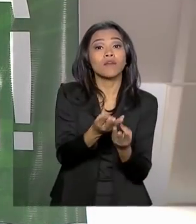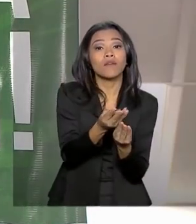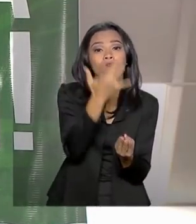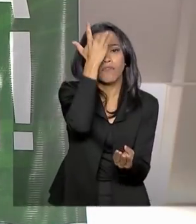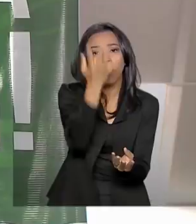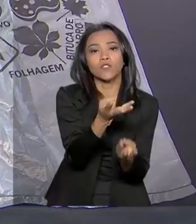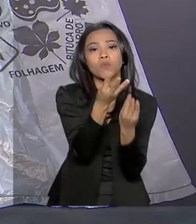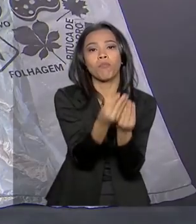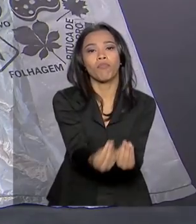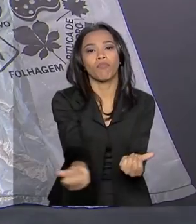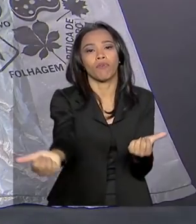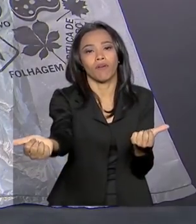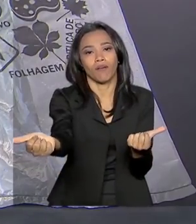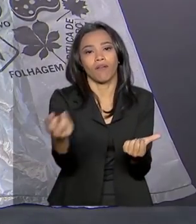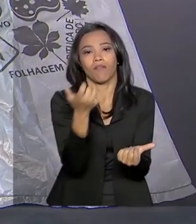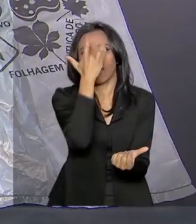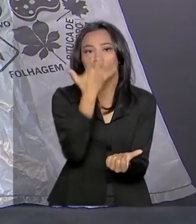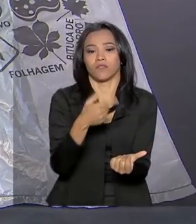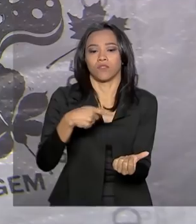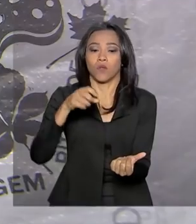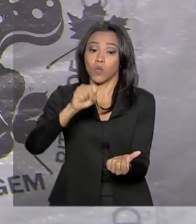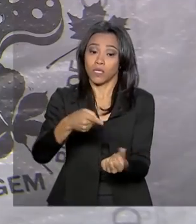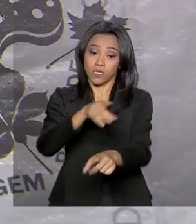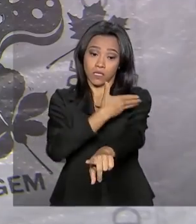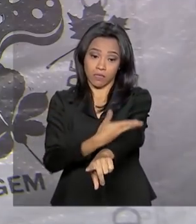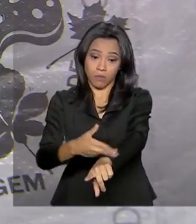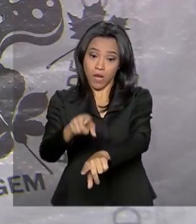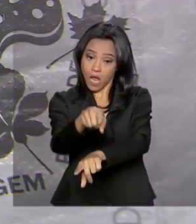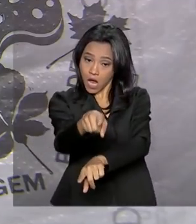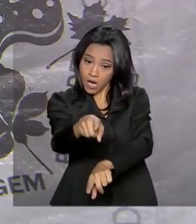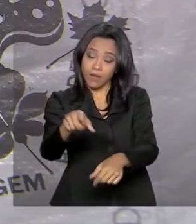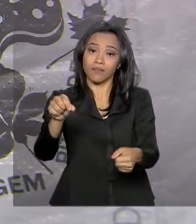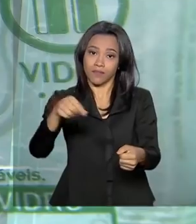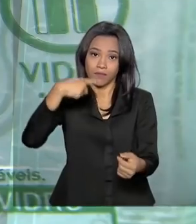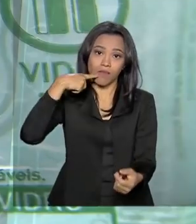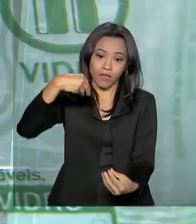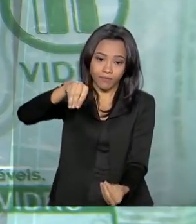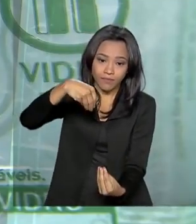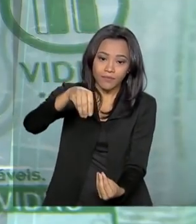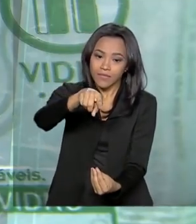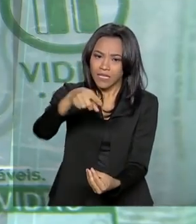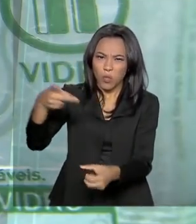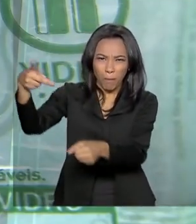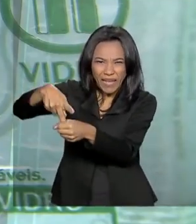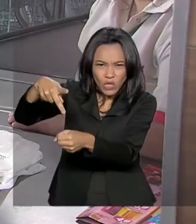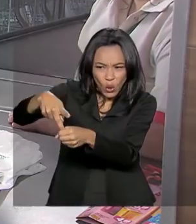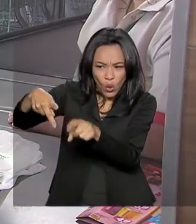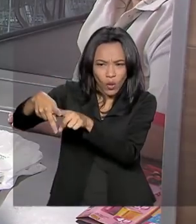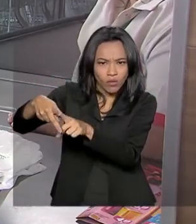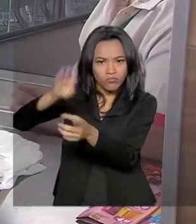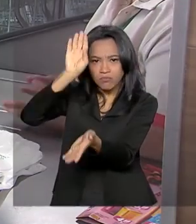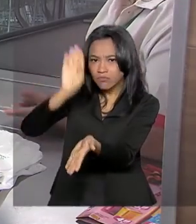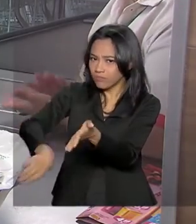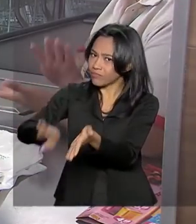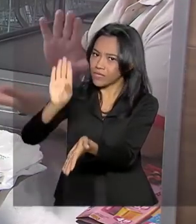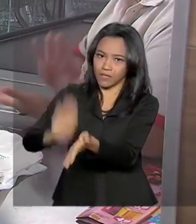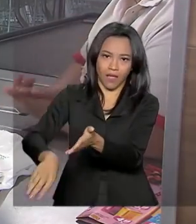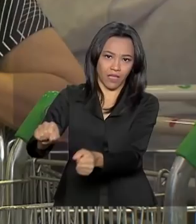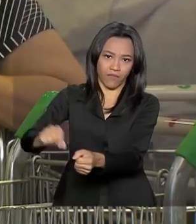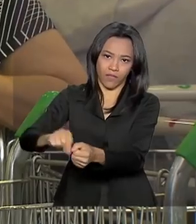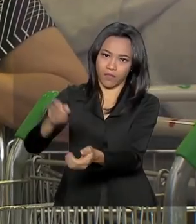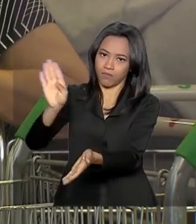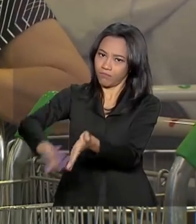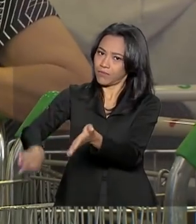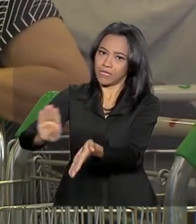ou biodegradáveis. Ou seja, sacolas brancas feitas de plástico derivado do petróleo saem de circulação. Agora,